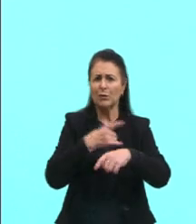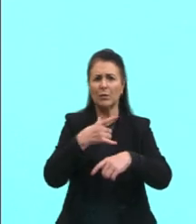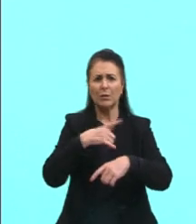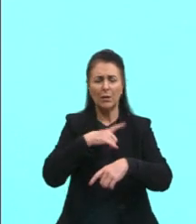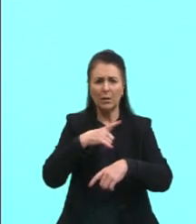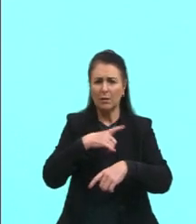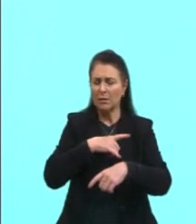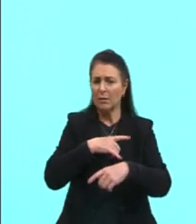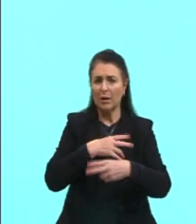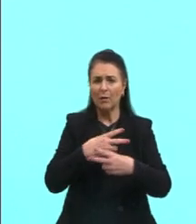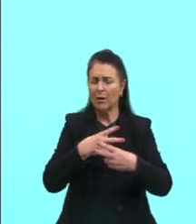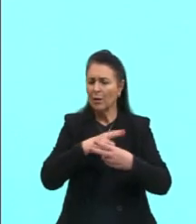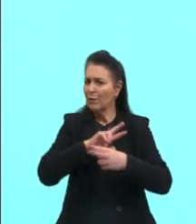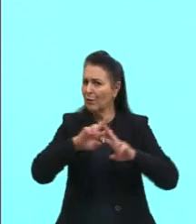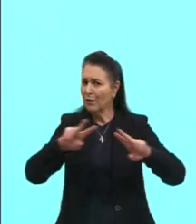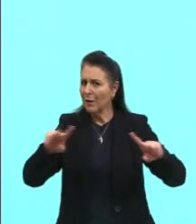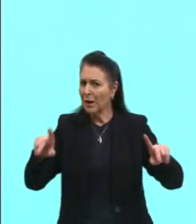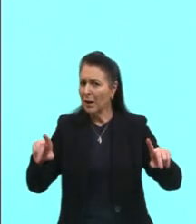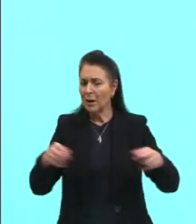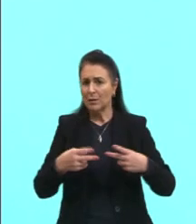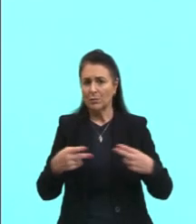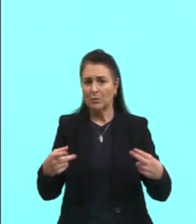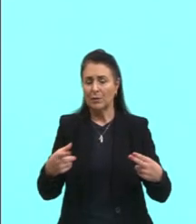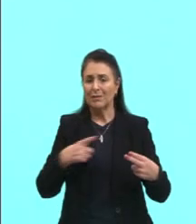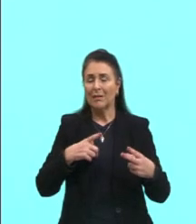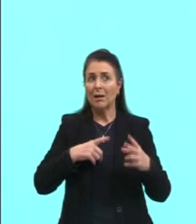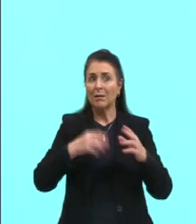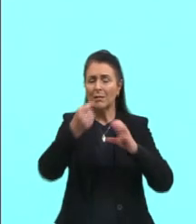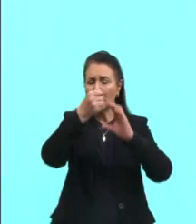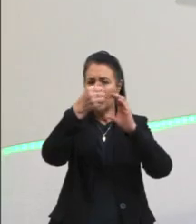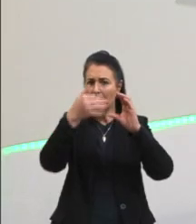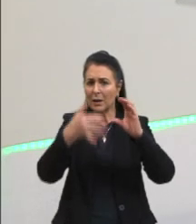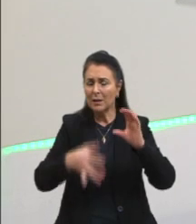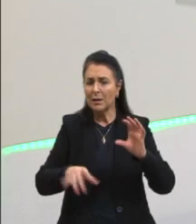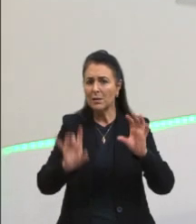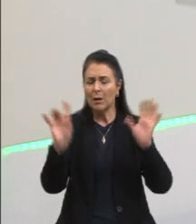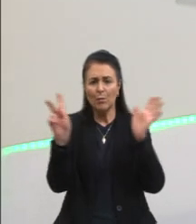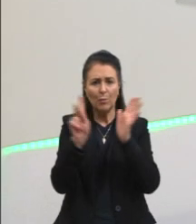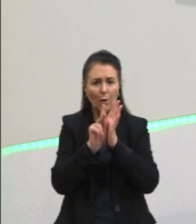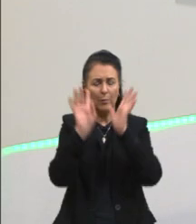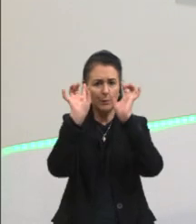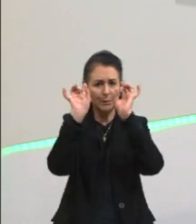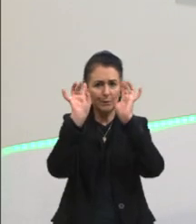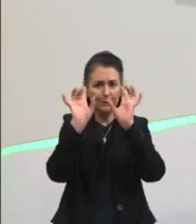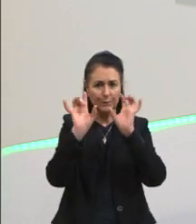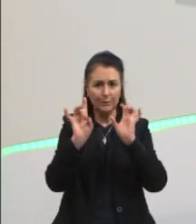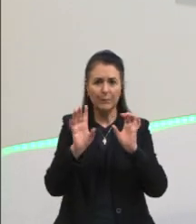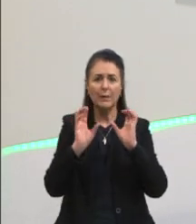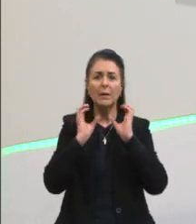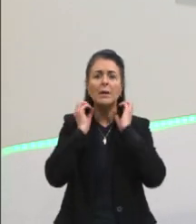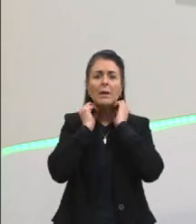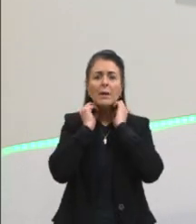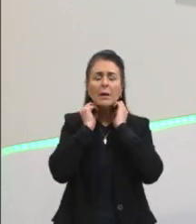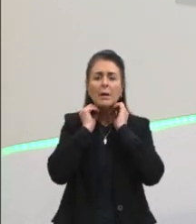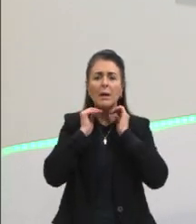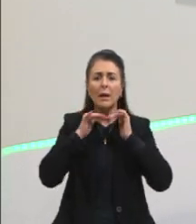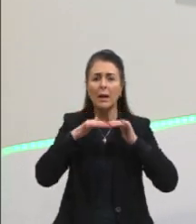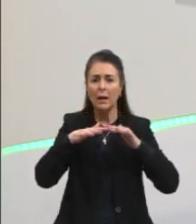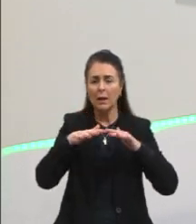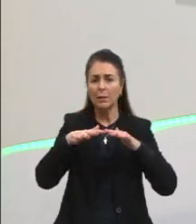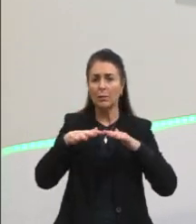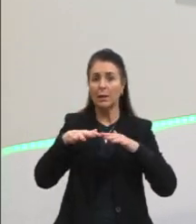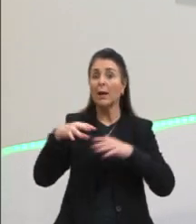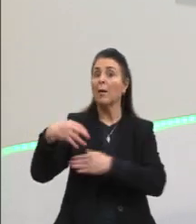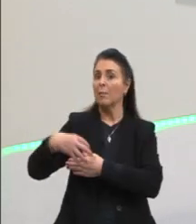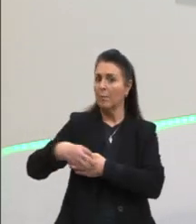Tem as características exclusivas desse grupo de mamíferos. Glândula mamária. Glândula